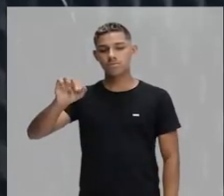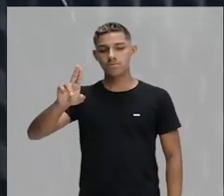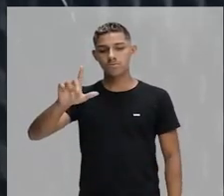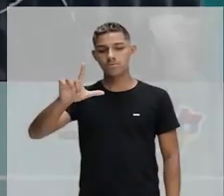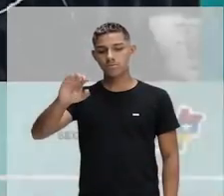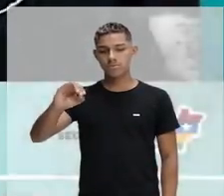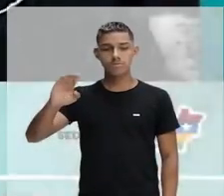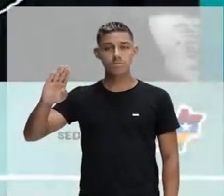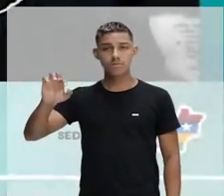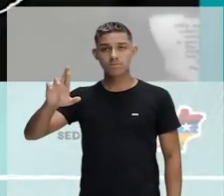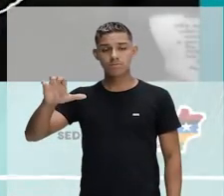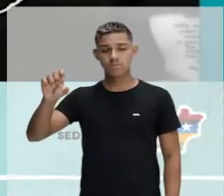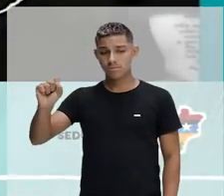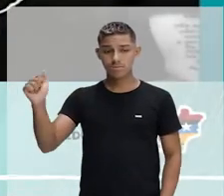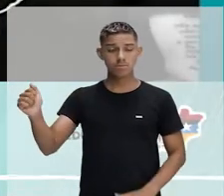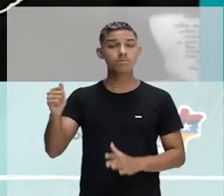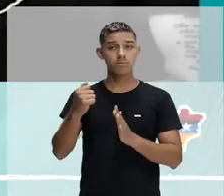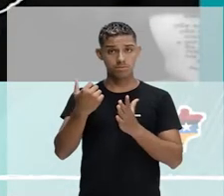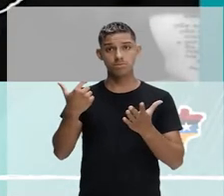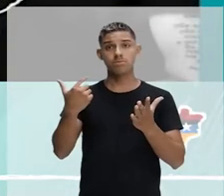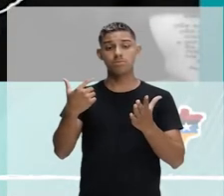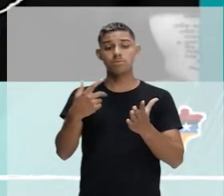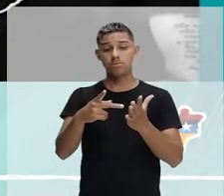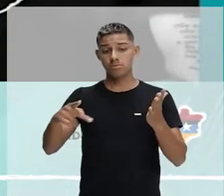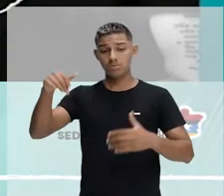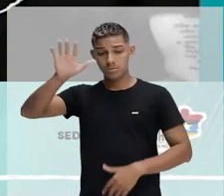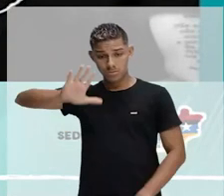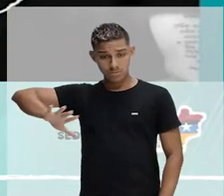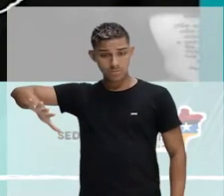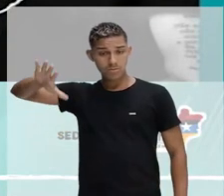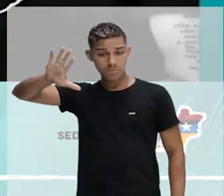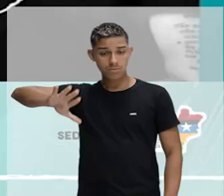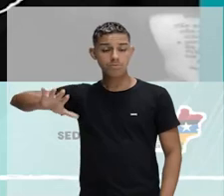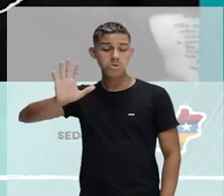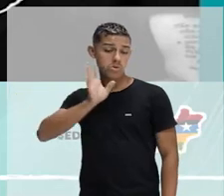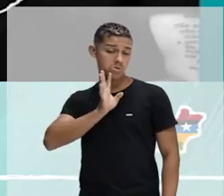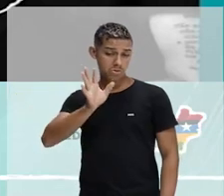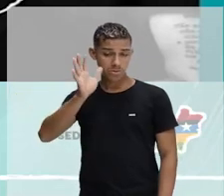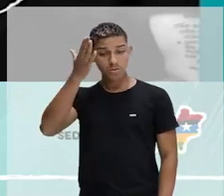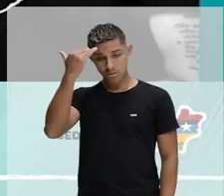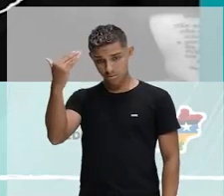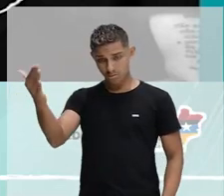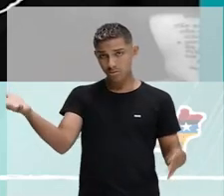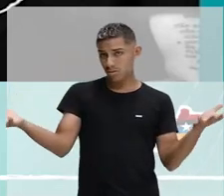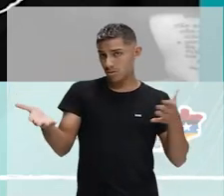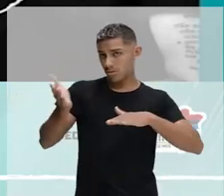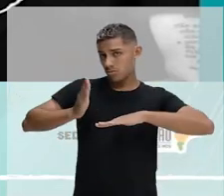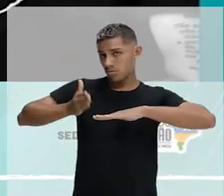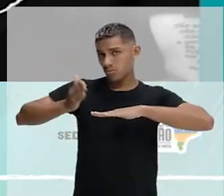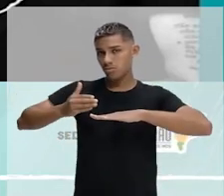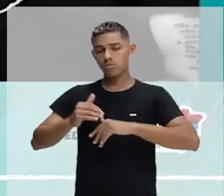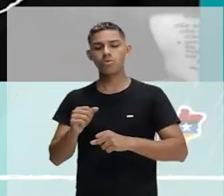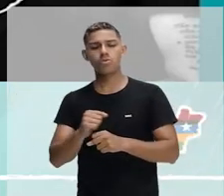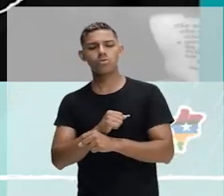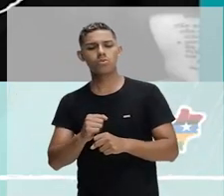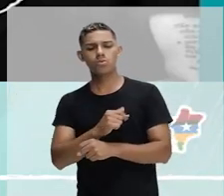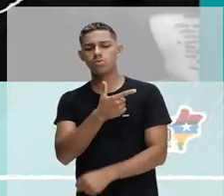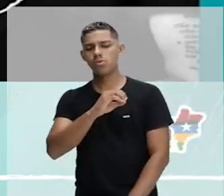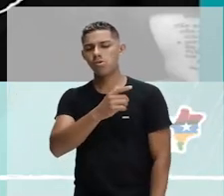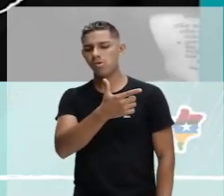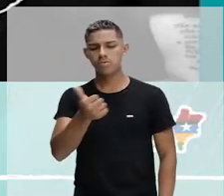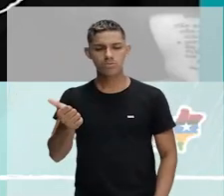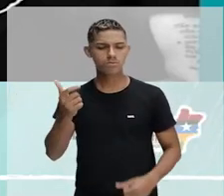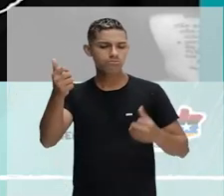na aula passada, Braulio Bessa, é bem conhecido. Ser nordestino. Sou o gibão do vaqueiro.